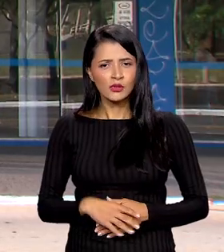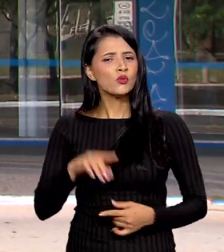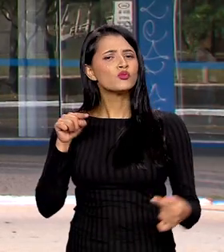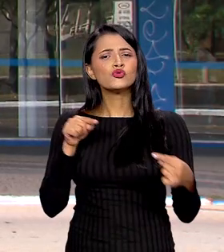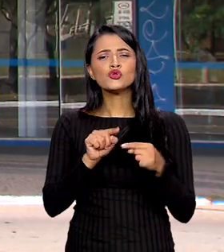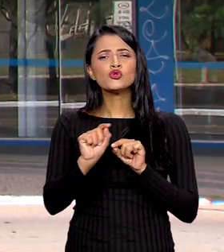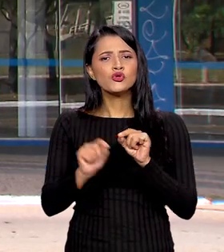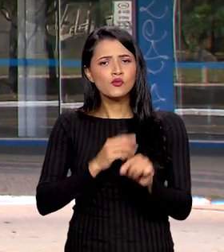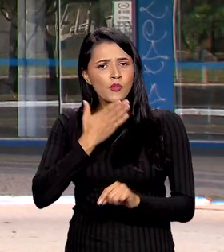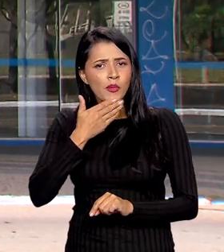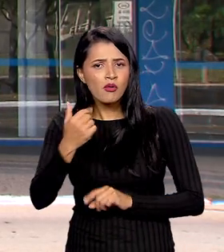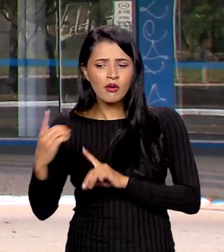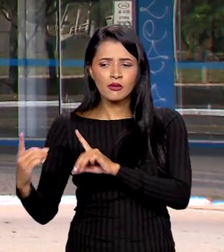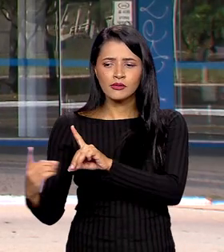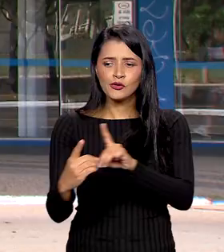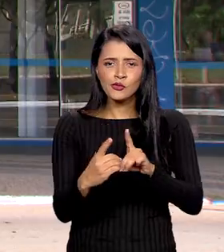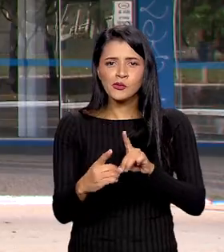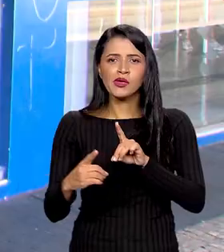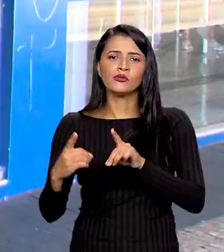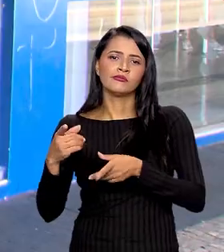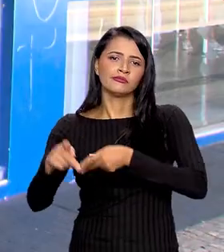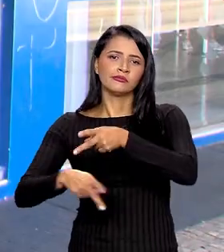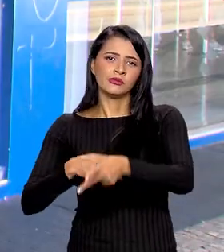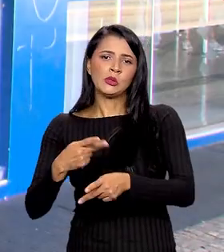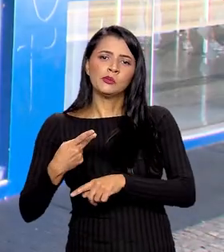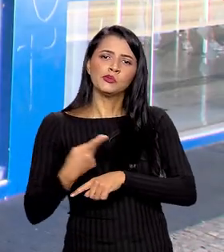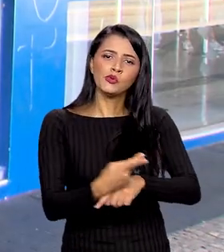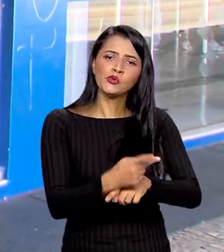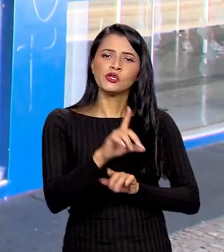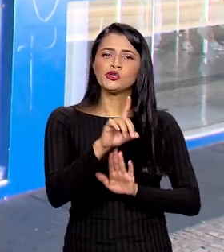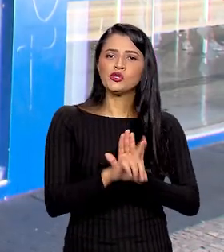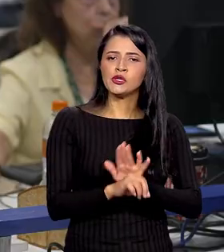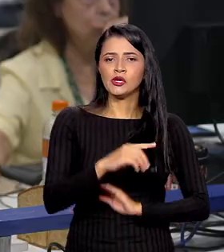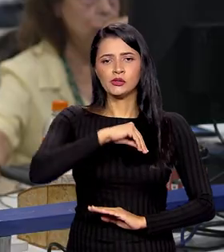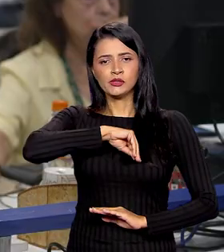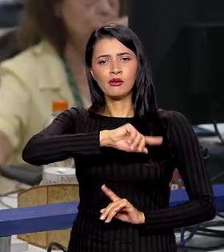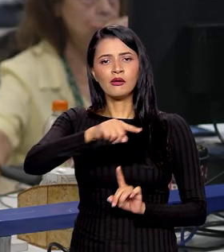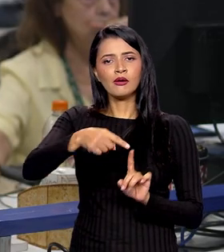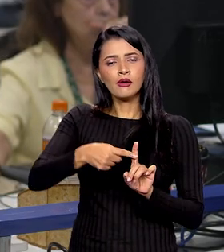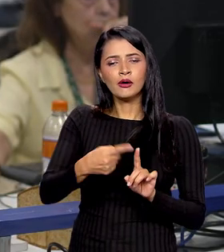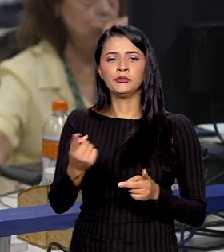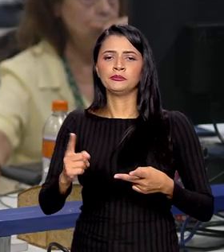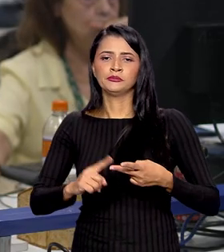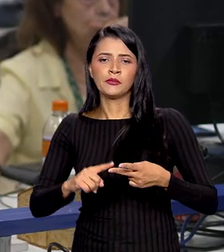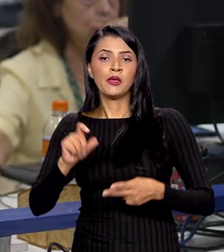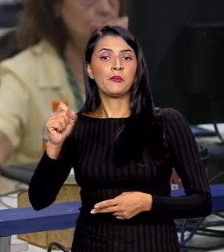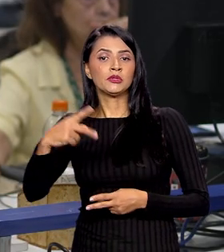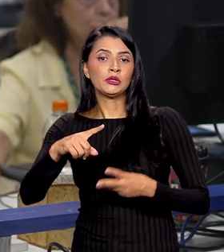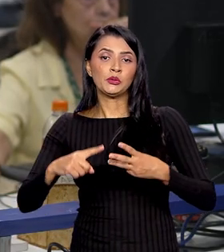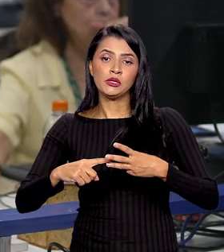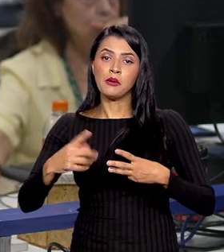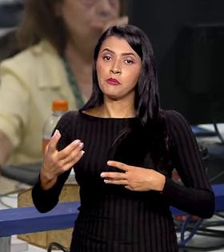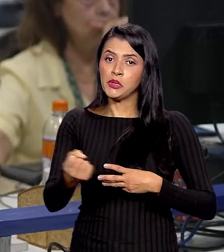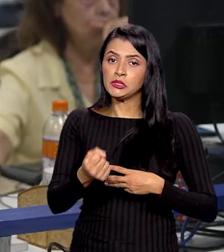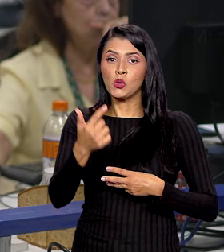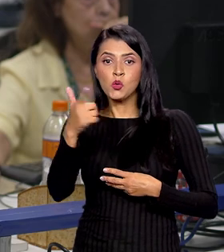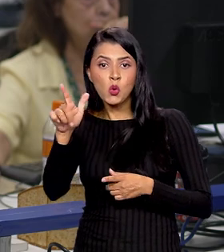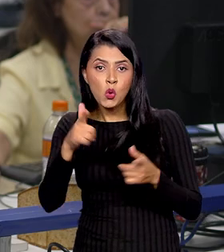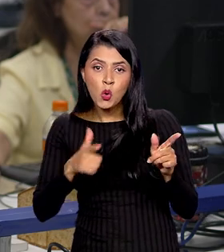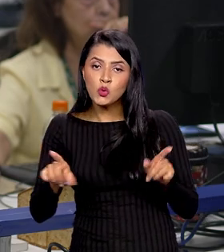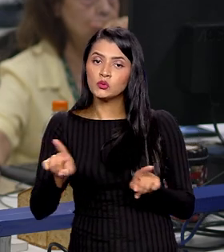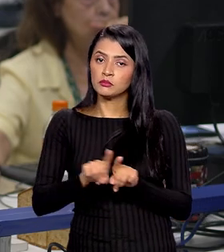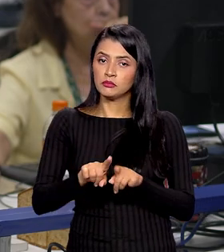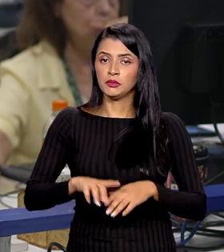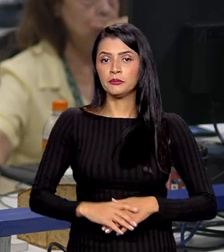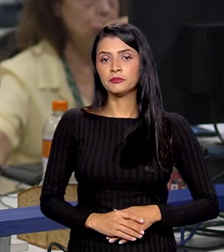da União e o objetivo é melhorar o atendimento à população que busca direitos como salário e maternidade, aposentadorias, pensões